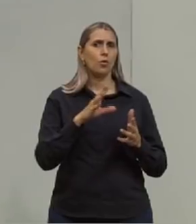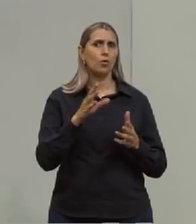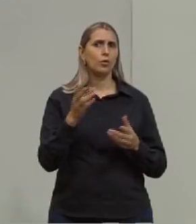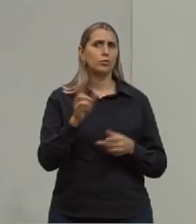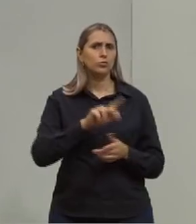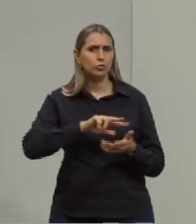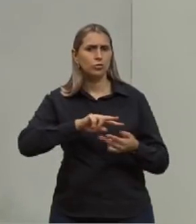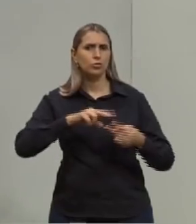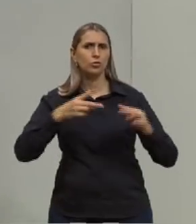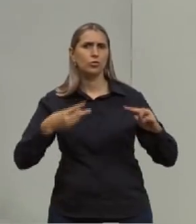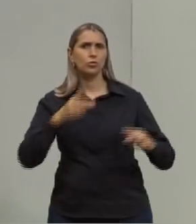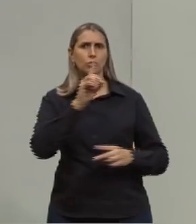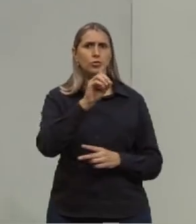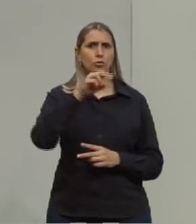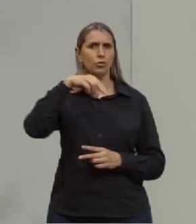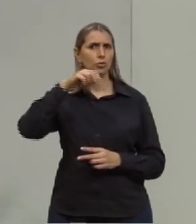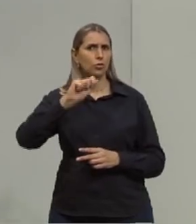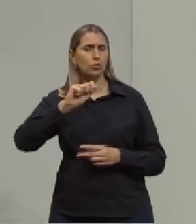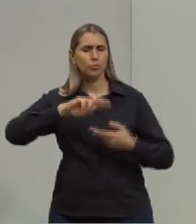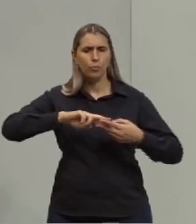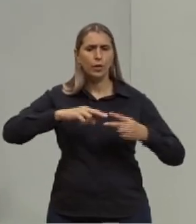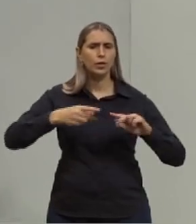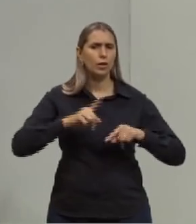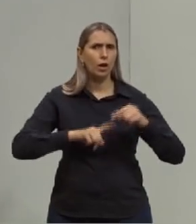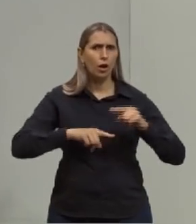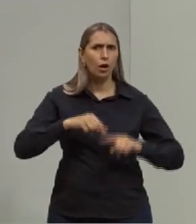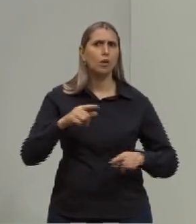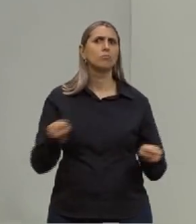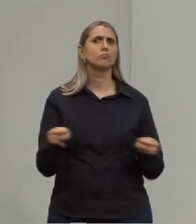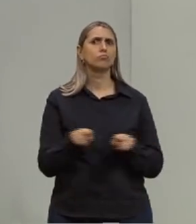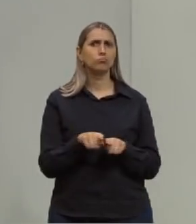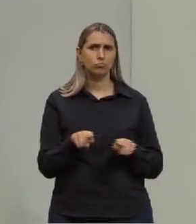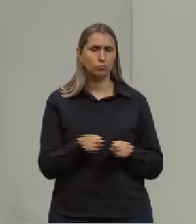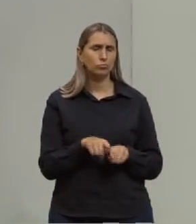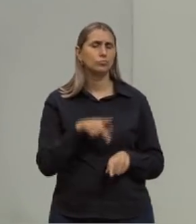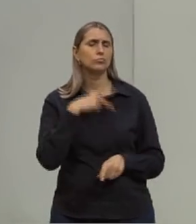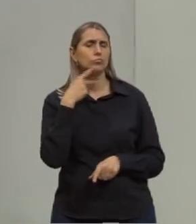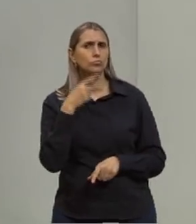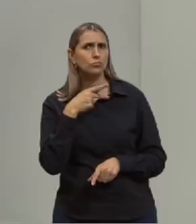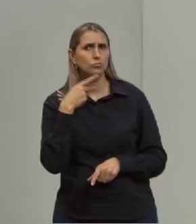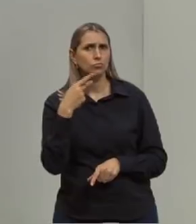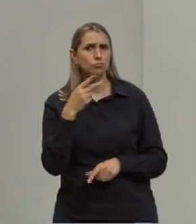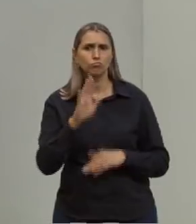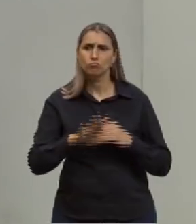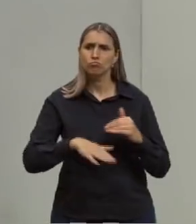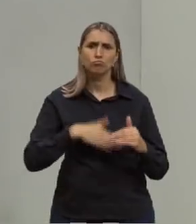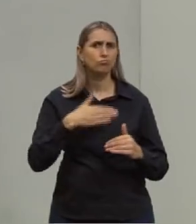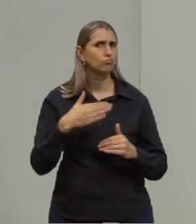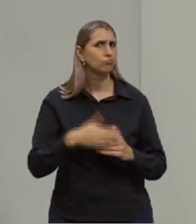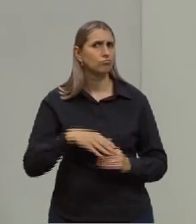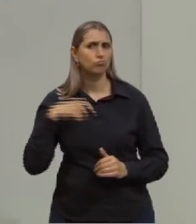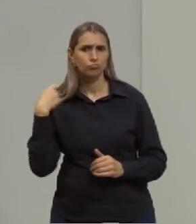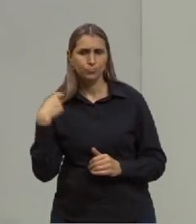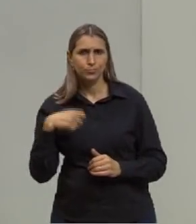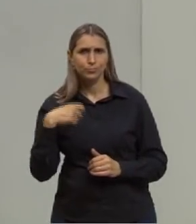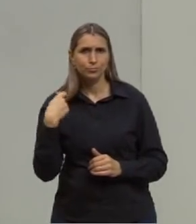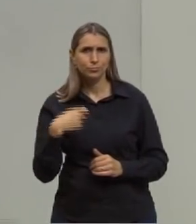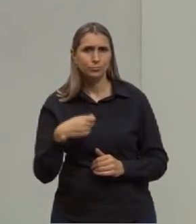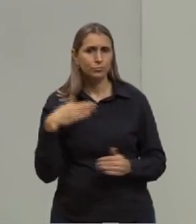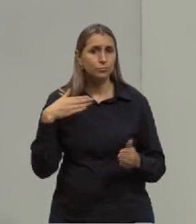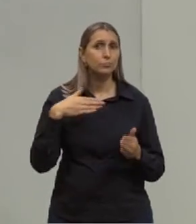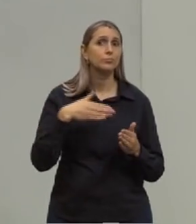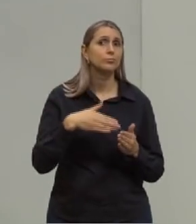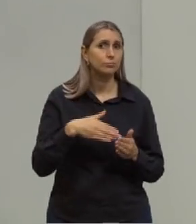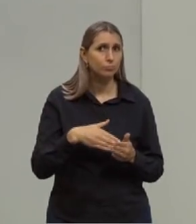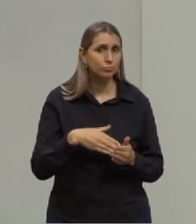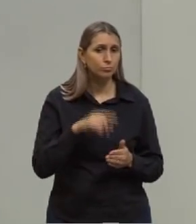DNA, material genético. Mas também a gente vai estar falando de tudo o que a gente precisa para chegar